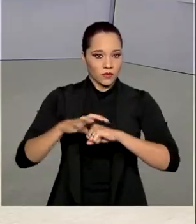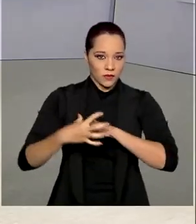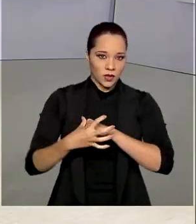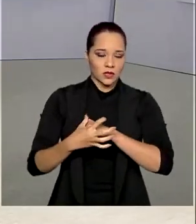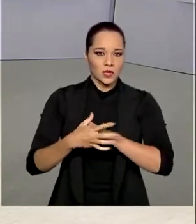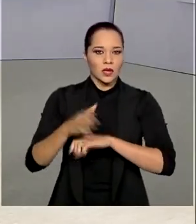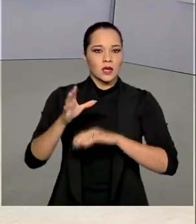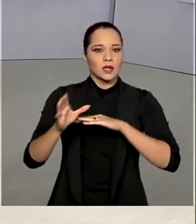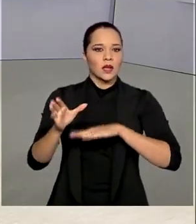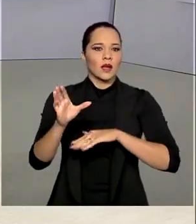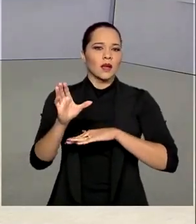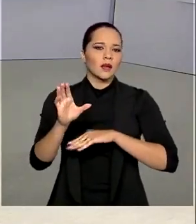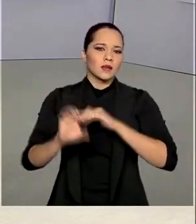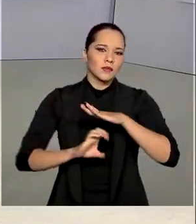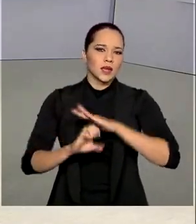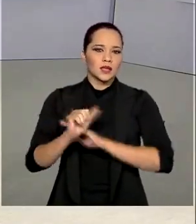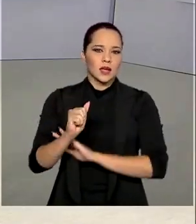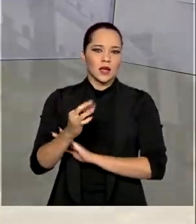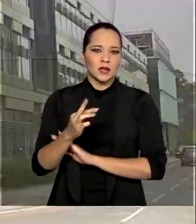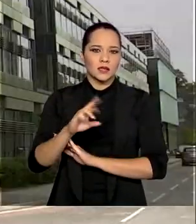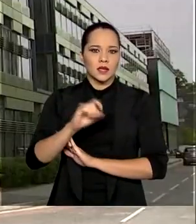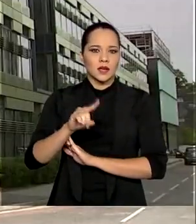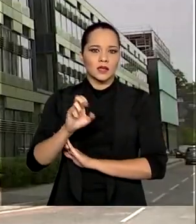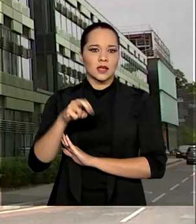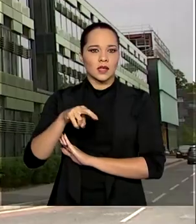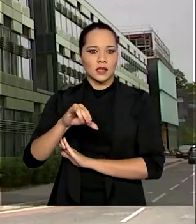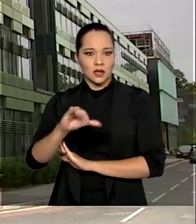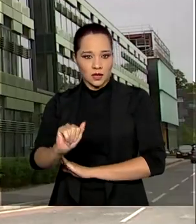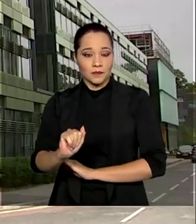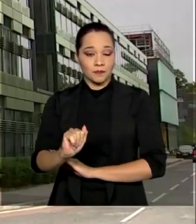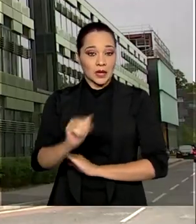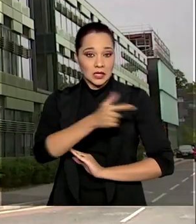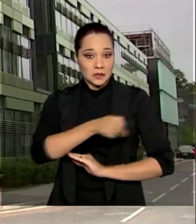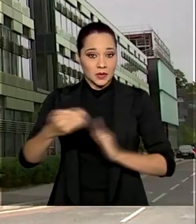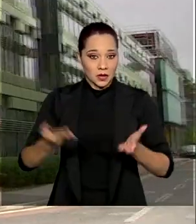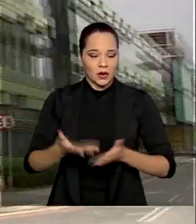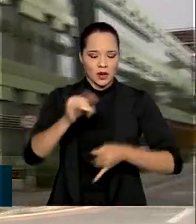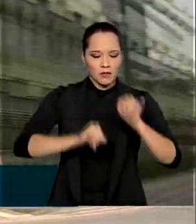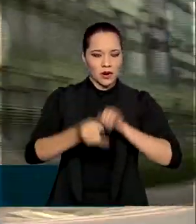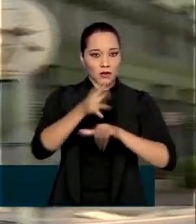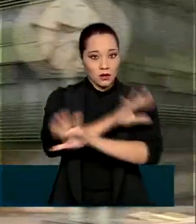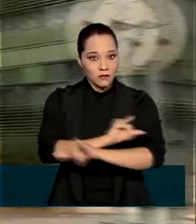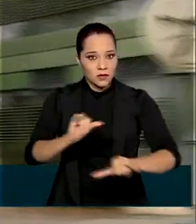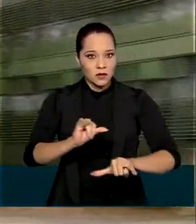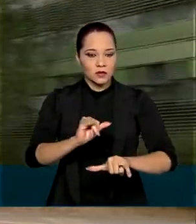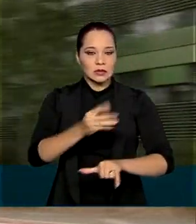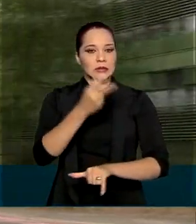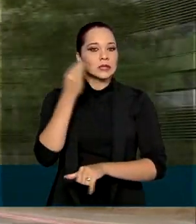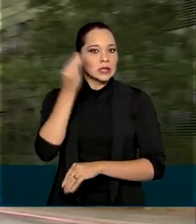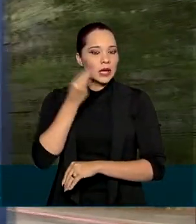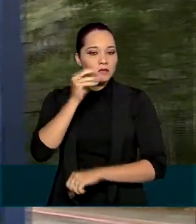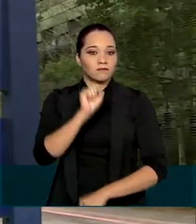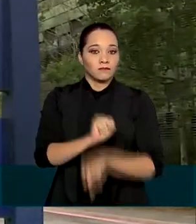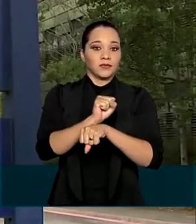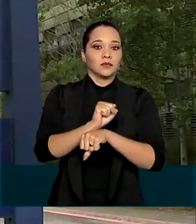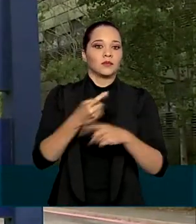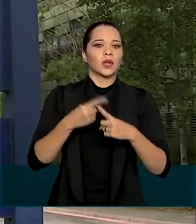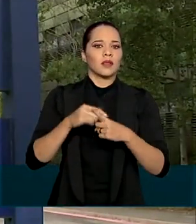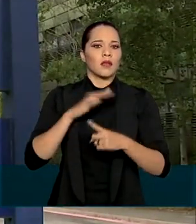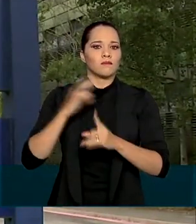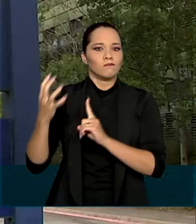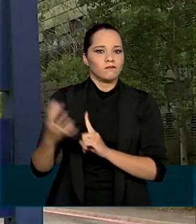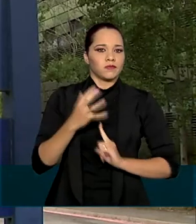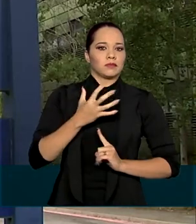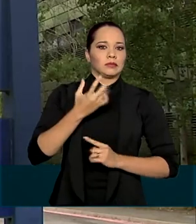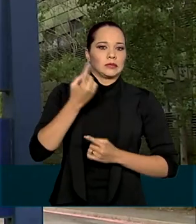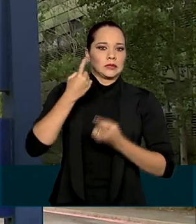da empresa AstraZeneca. Nesta semana, o laboratório anunciou a suspensão dos testes com o surgimento de um evento